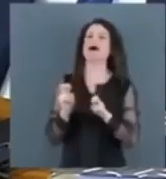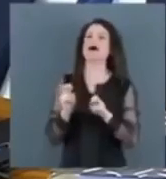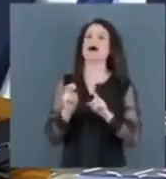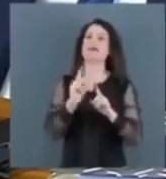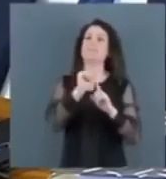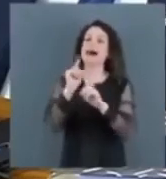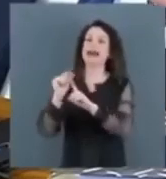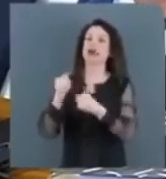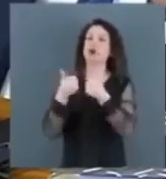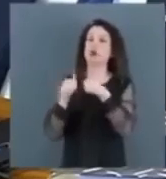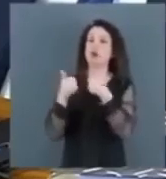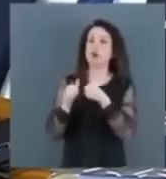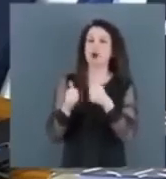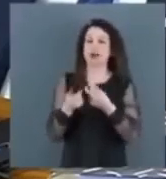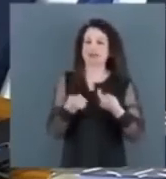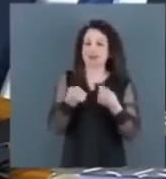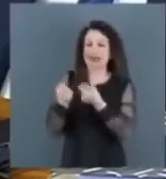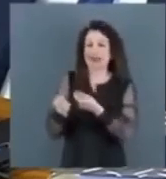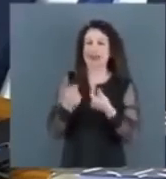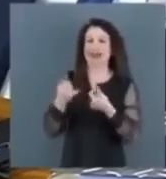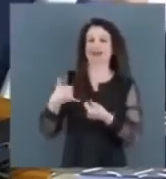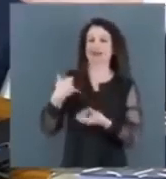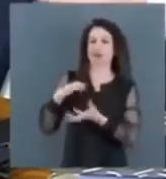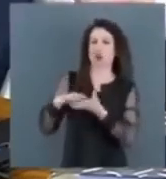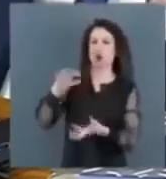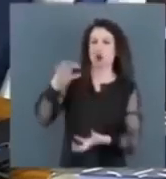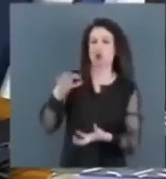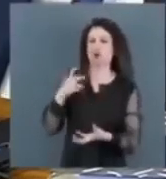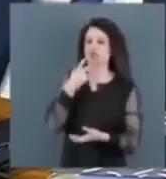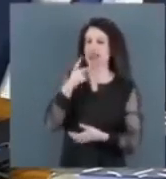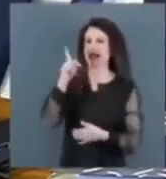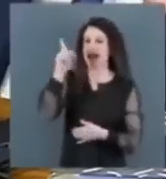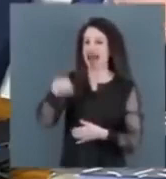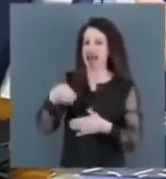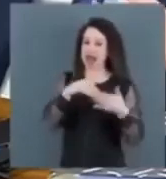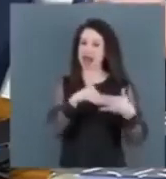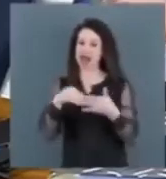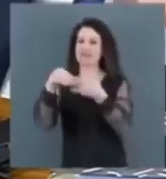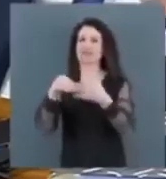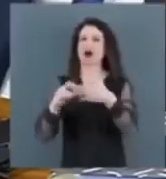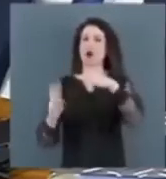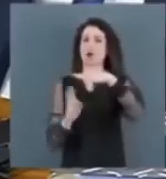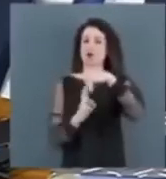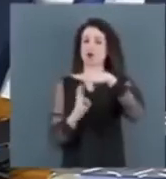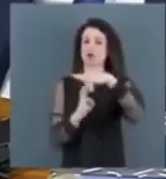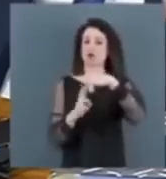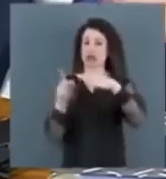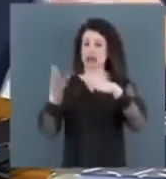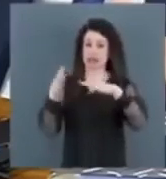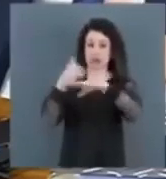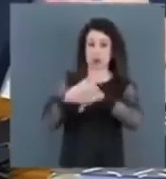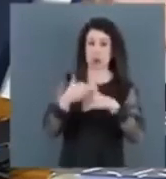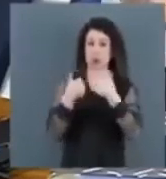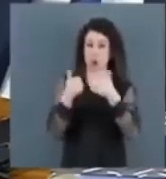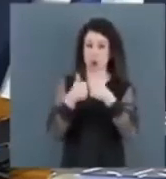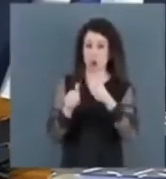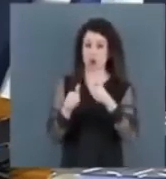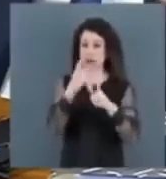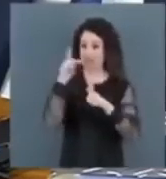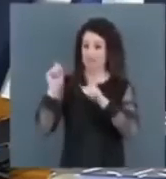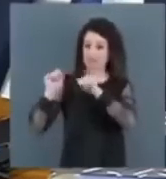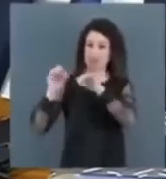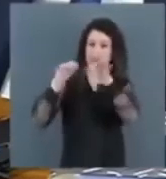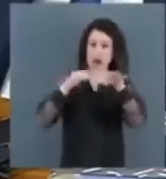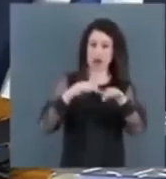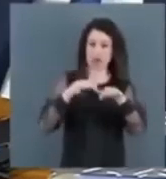enganaram idosos e idosas, dizendo que era para levar para a rodoviária, entraram no ônibus, colocaram esse pessoal no